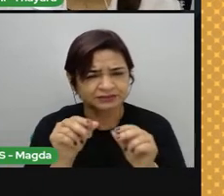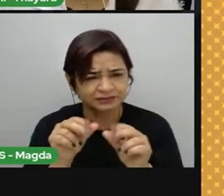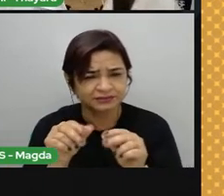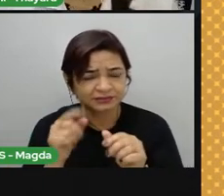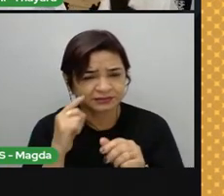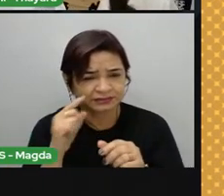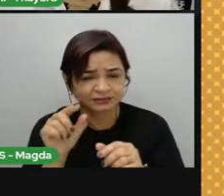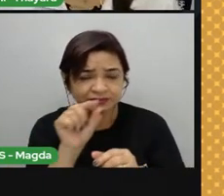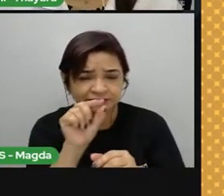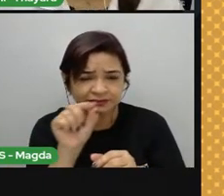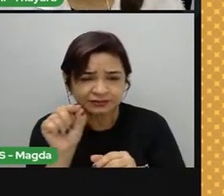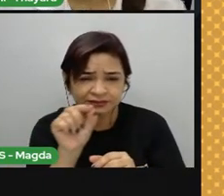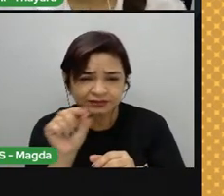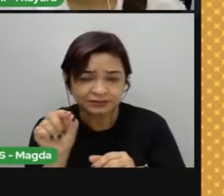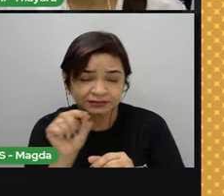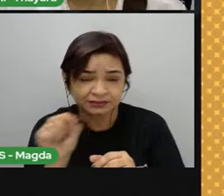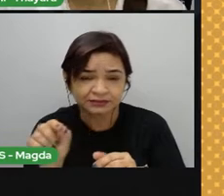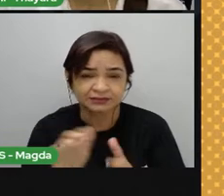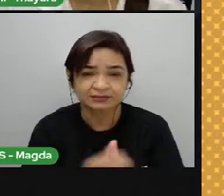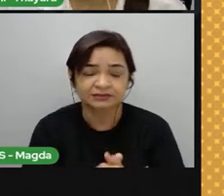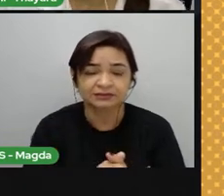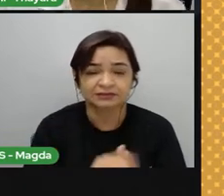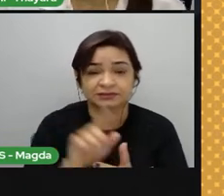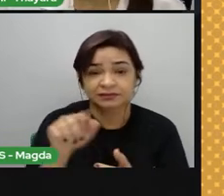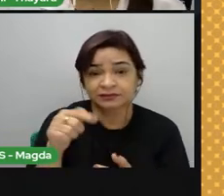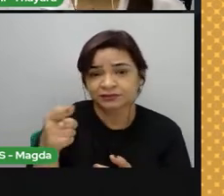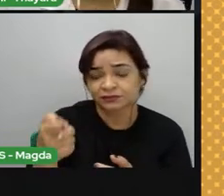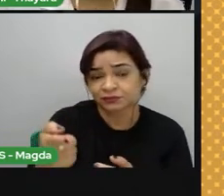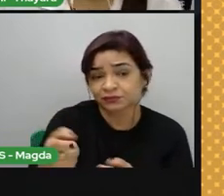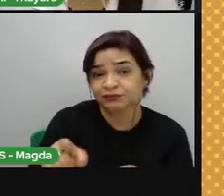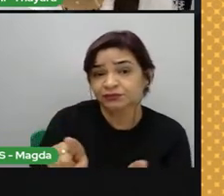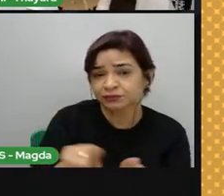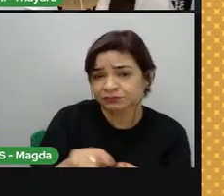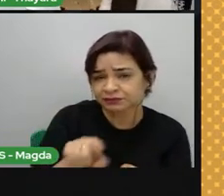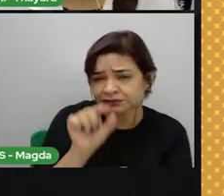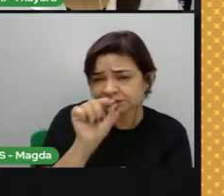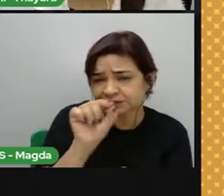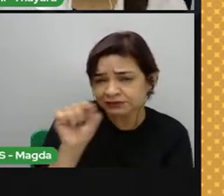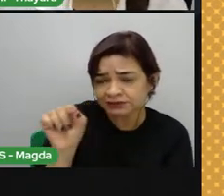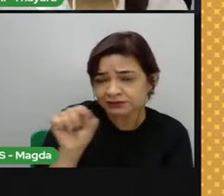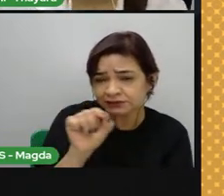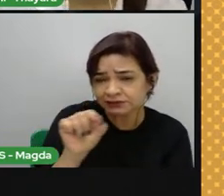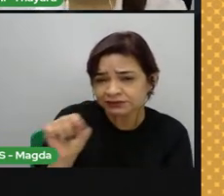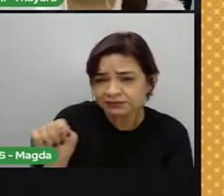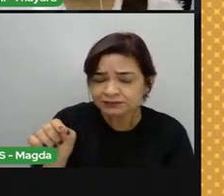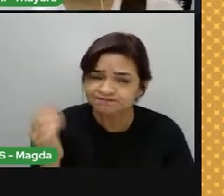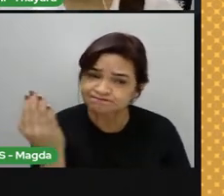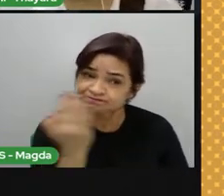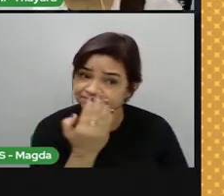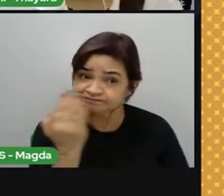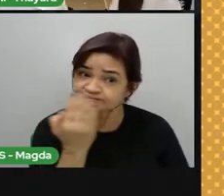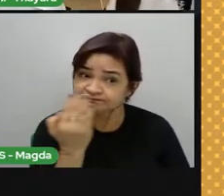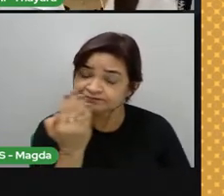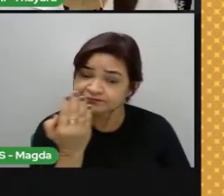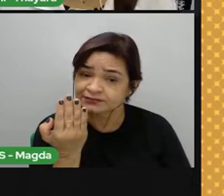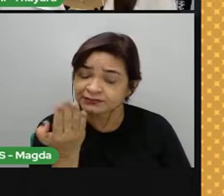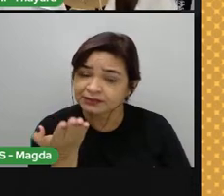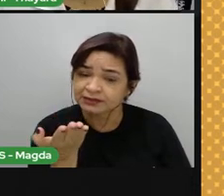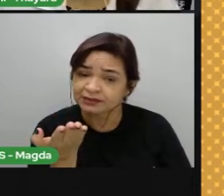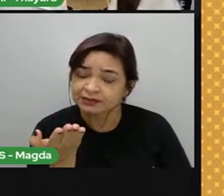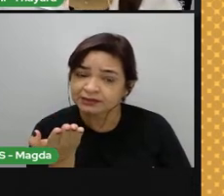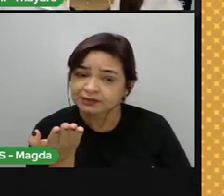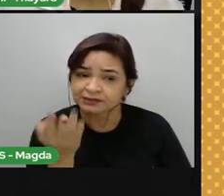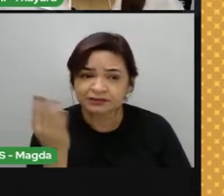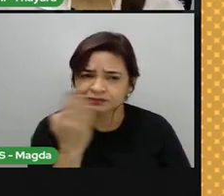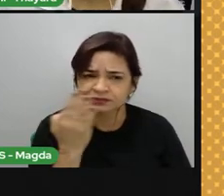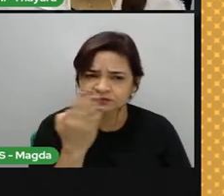falei para vocês. Aqui a gente tem o argilito, que também tem essas linhazinhas, só que aqui a gente não consegue ver tanto. Elas não estão tão